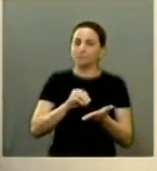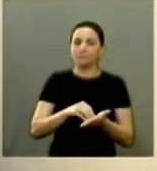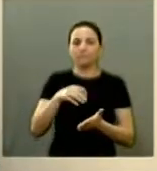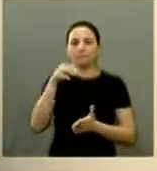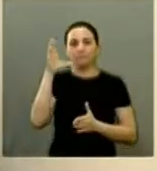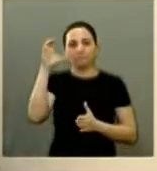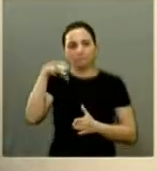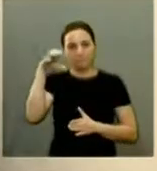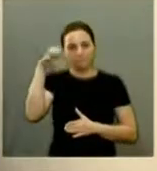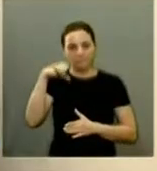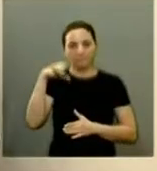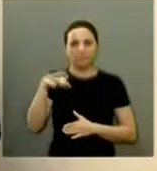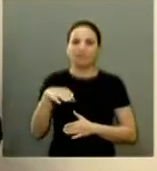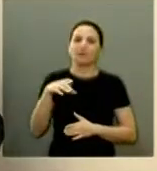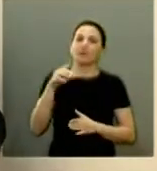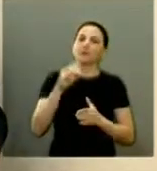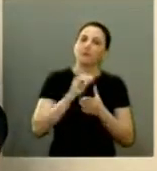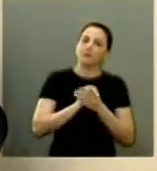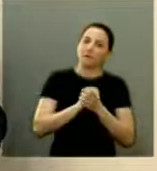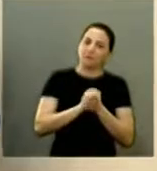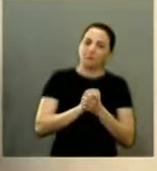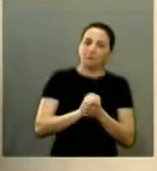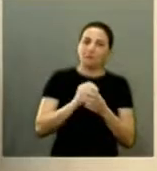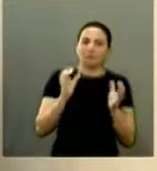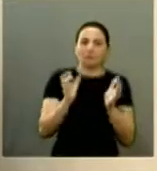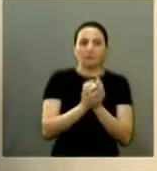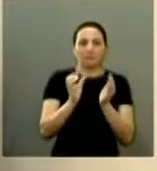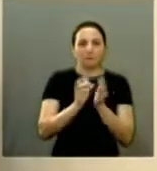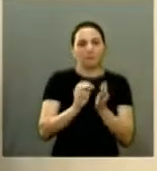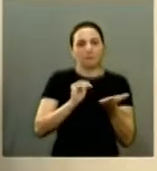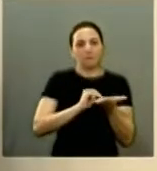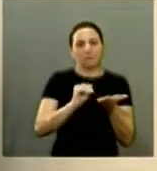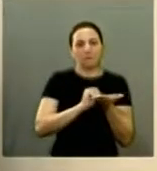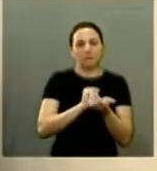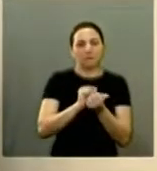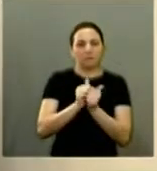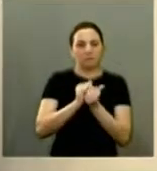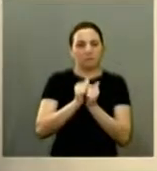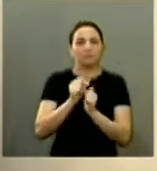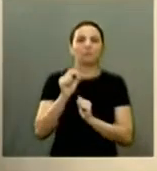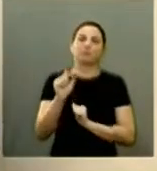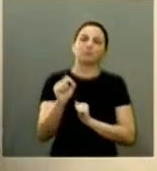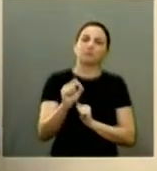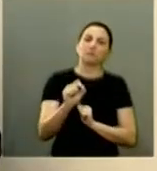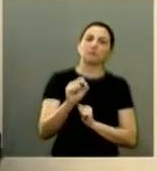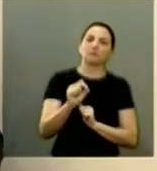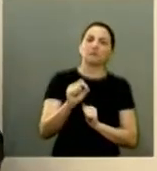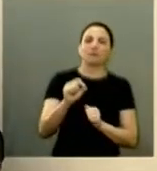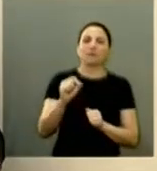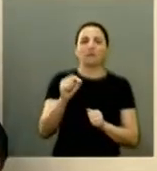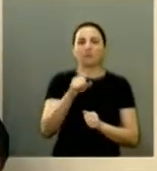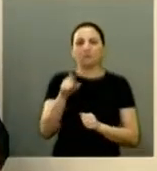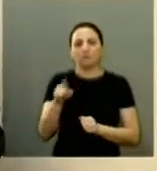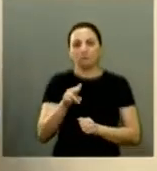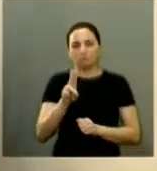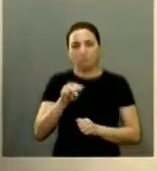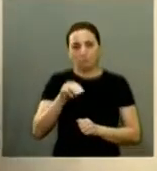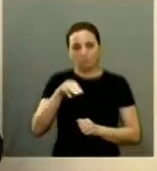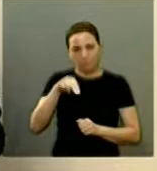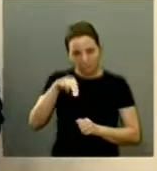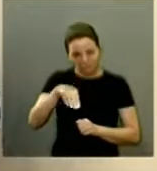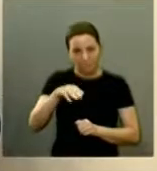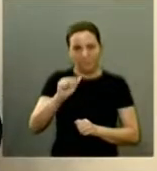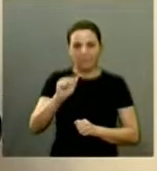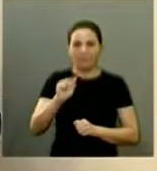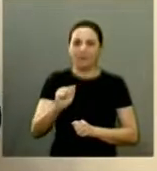Palomino que está na Secretaria de Esporte a toda a equipe pelo trabalho que está desenvolvendo também as Zumbas que estão em todos os locais nas